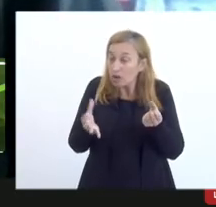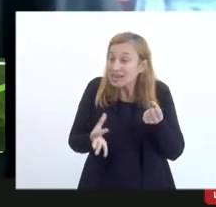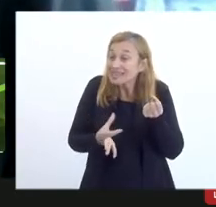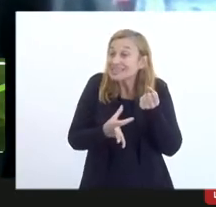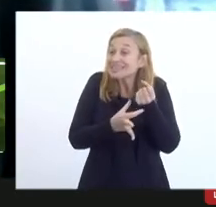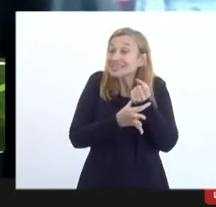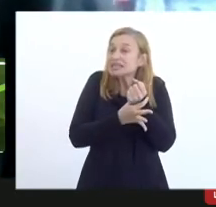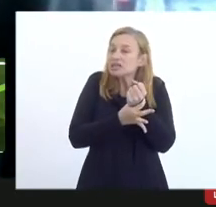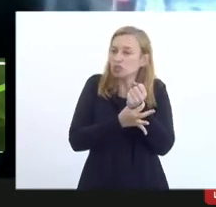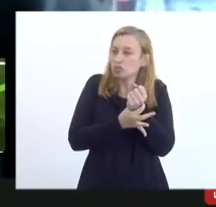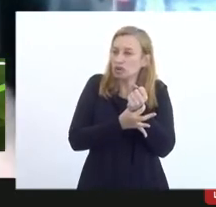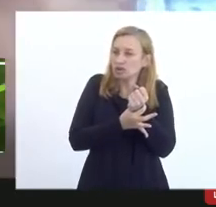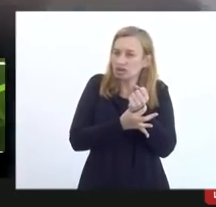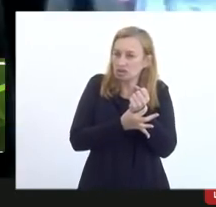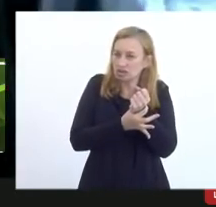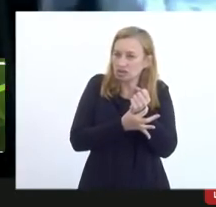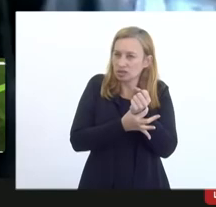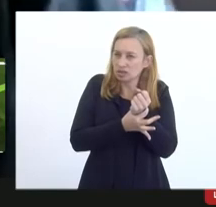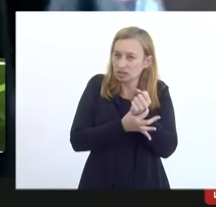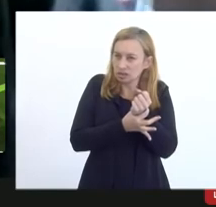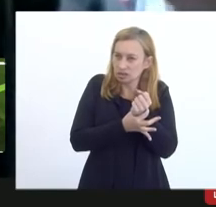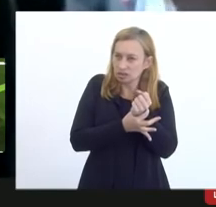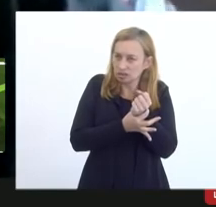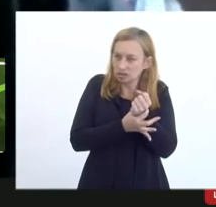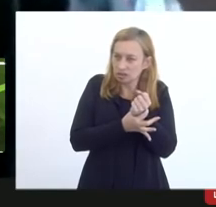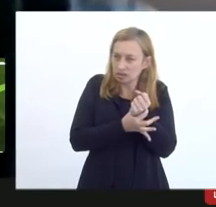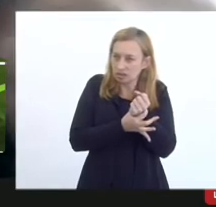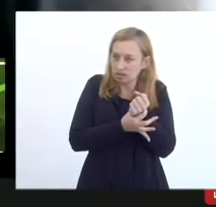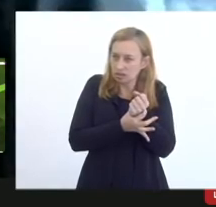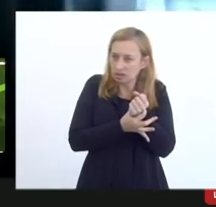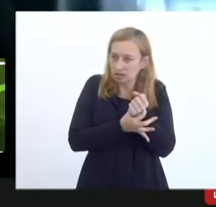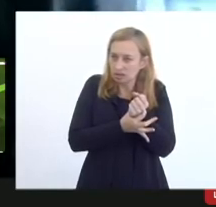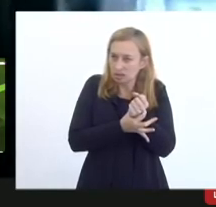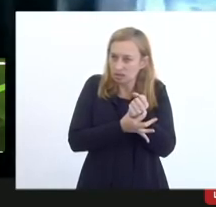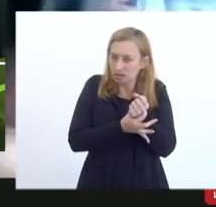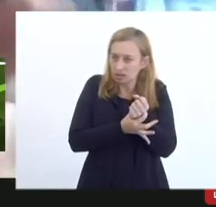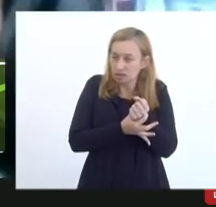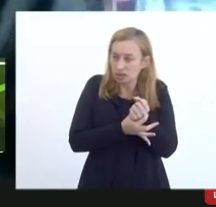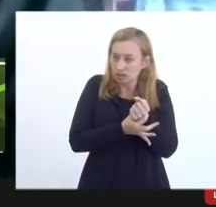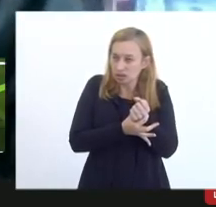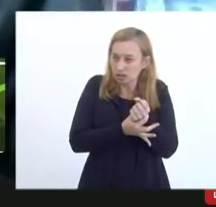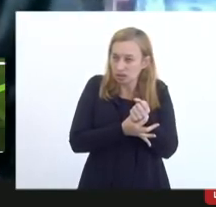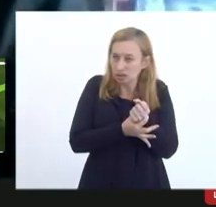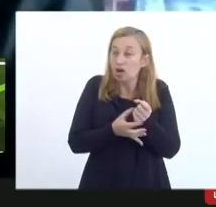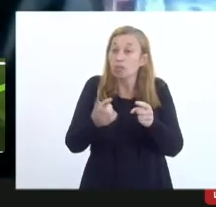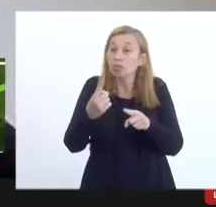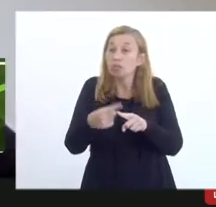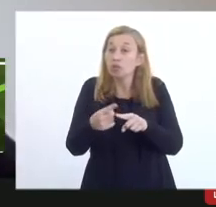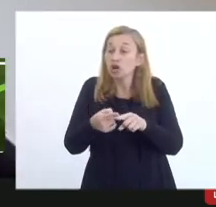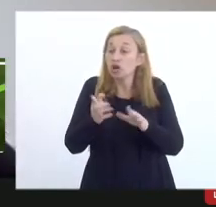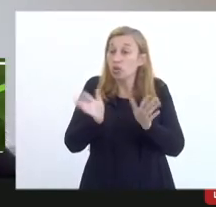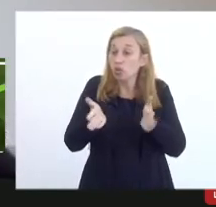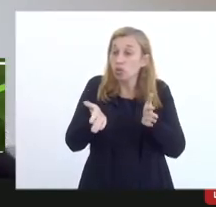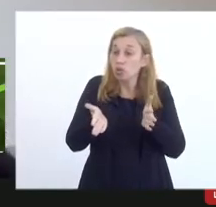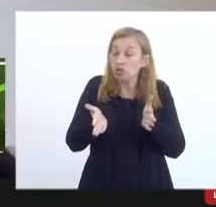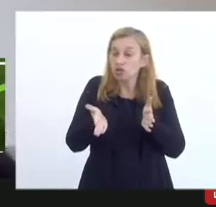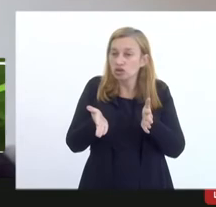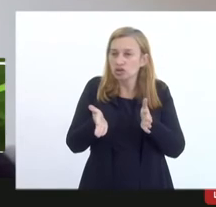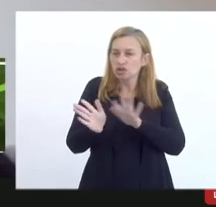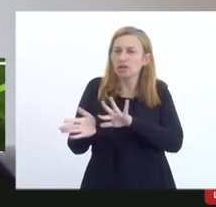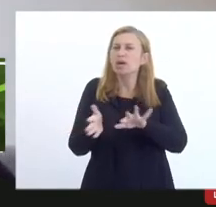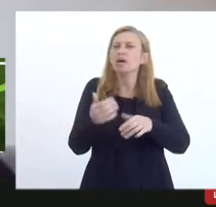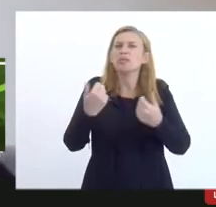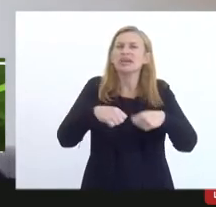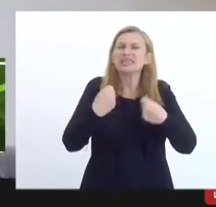do produtor para não cair que hoje isso cai nas costas dele mas quem que dá a informação se ele está